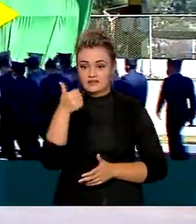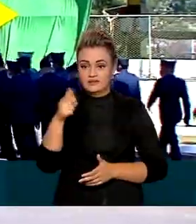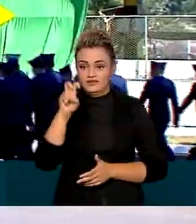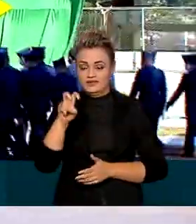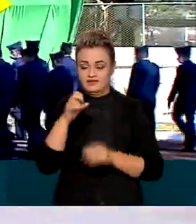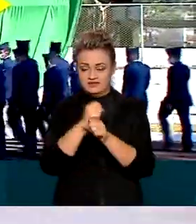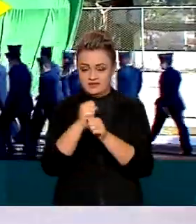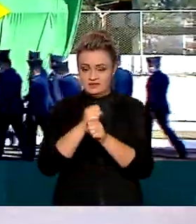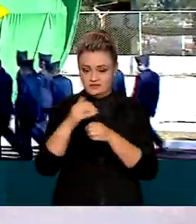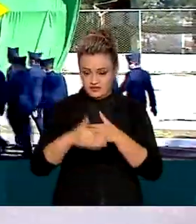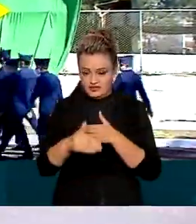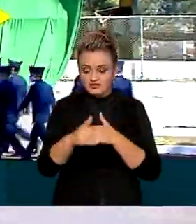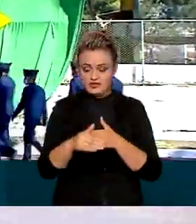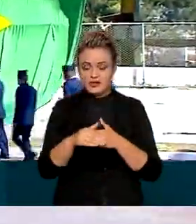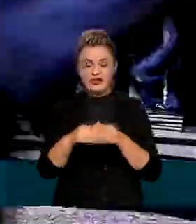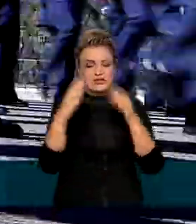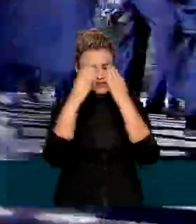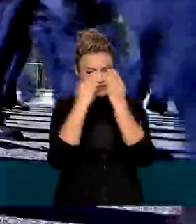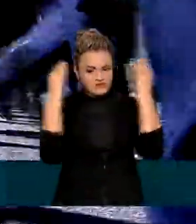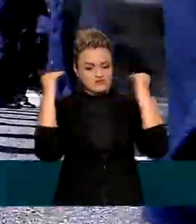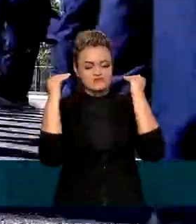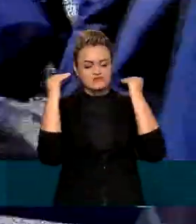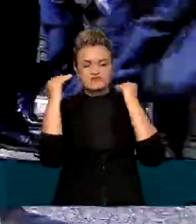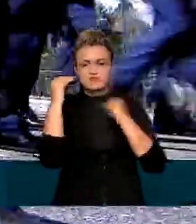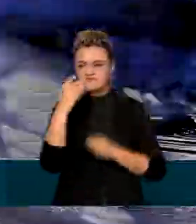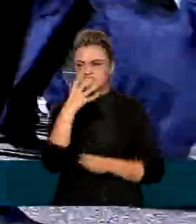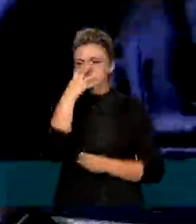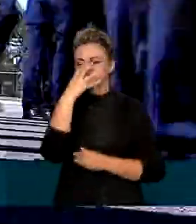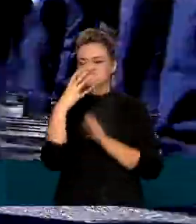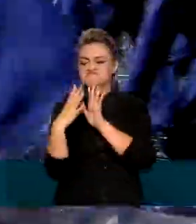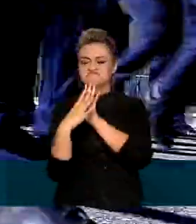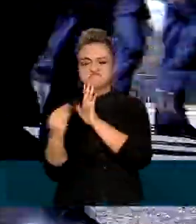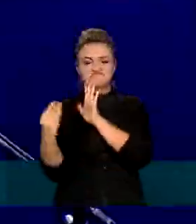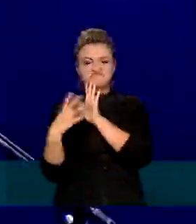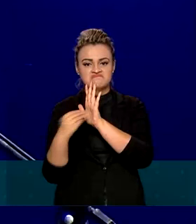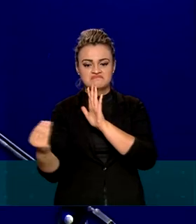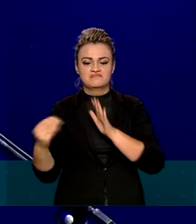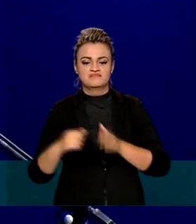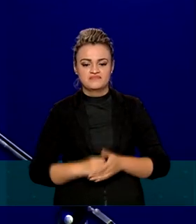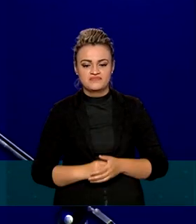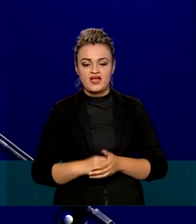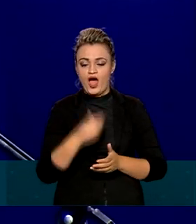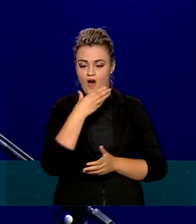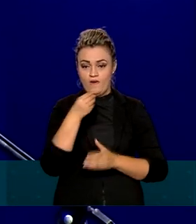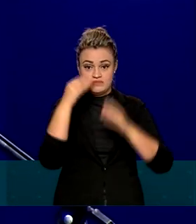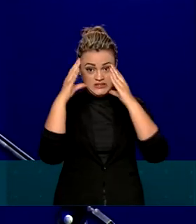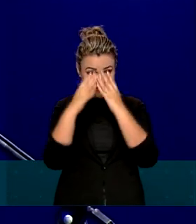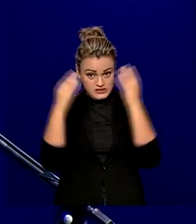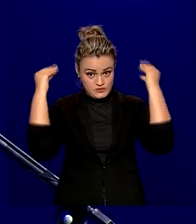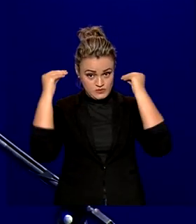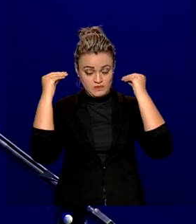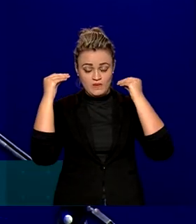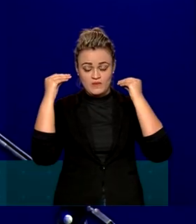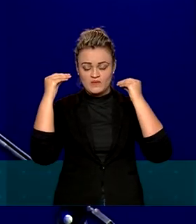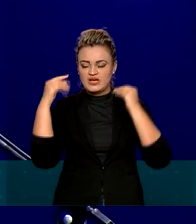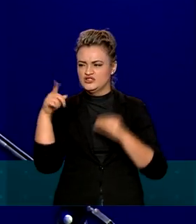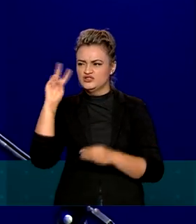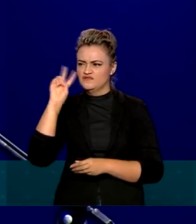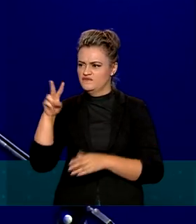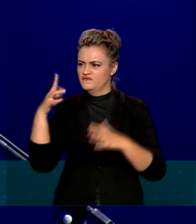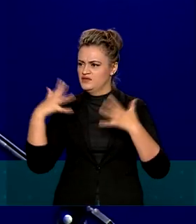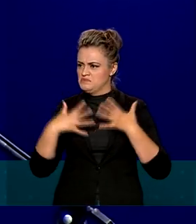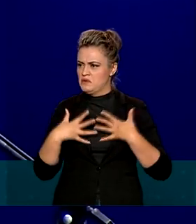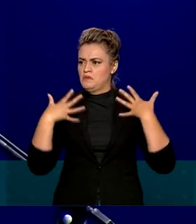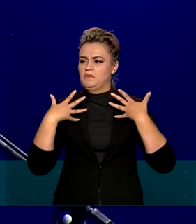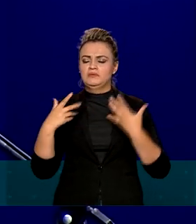primeiro voo, Santos Dumont continua inspirando e servindo de exemplo. Santos Dumont é um brasileiro que enche de orgulho a